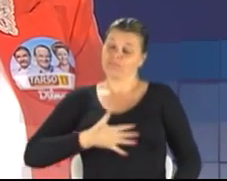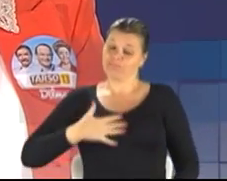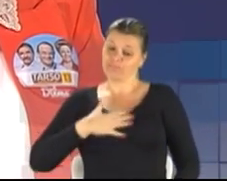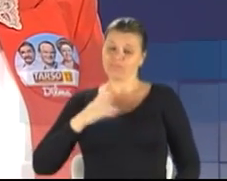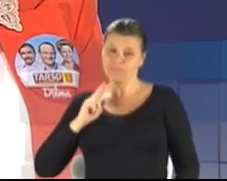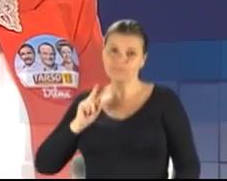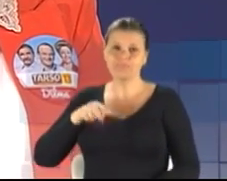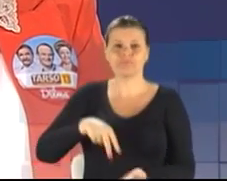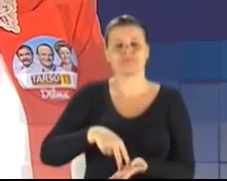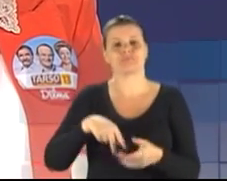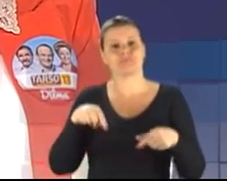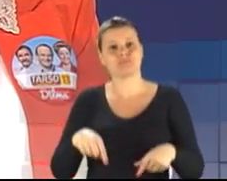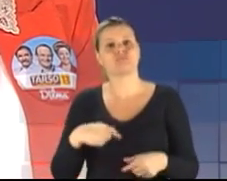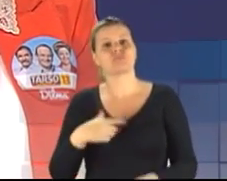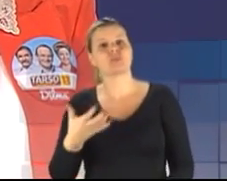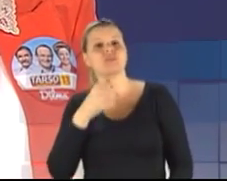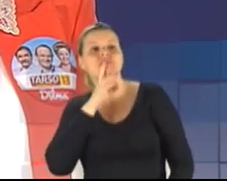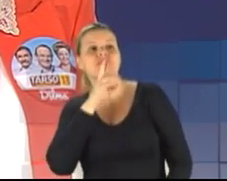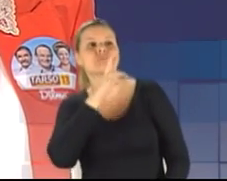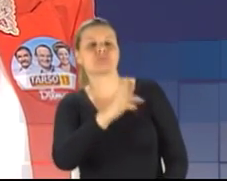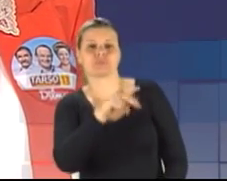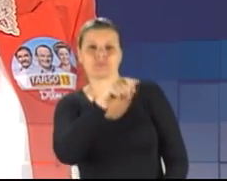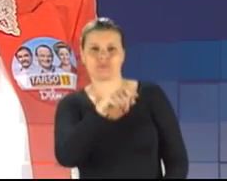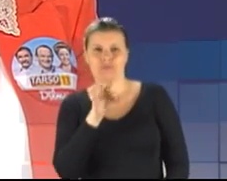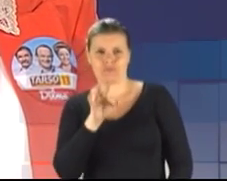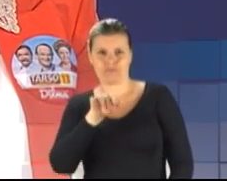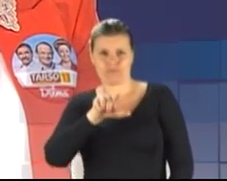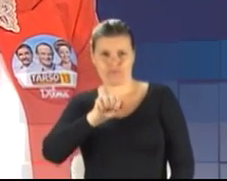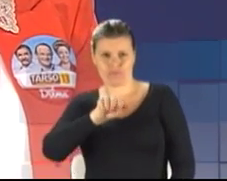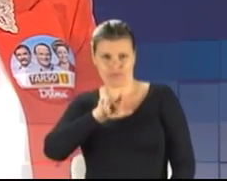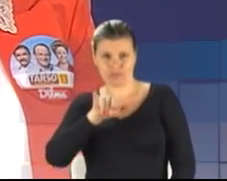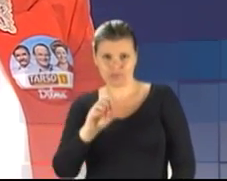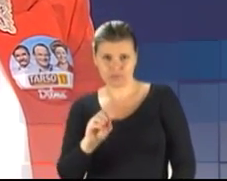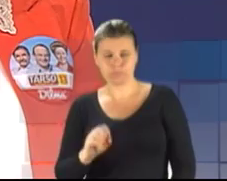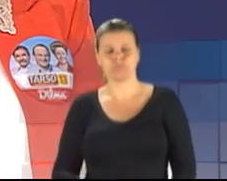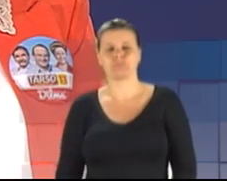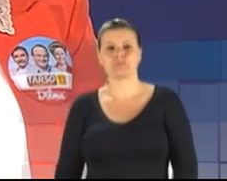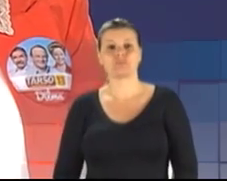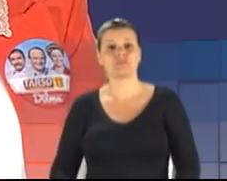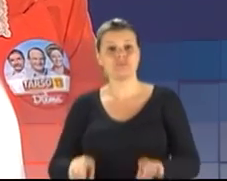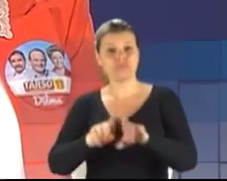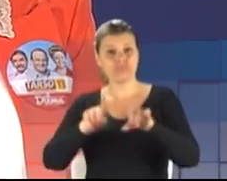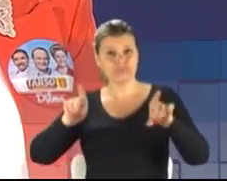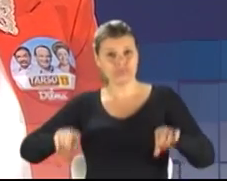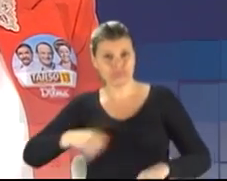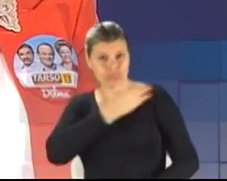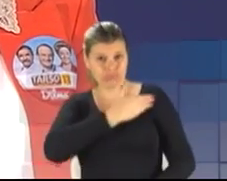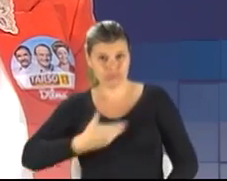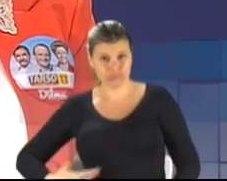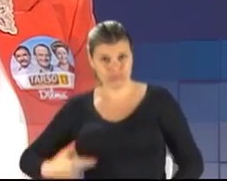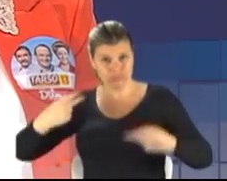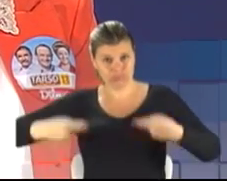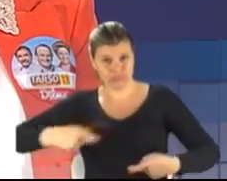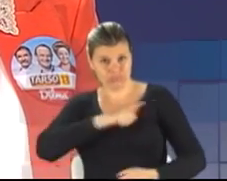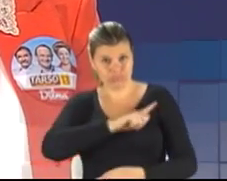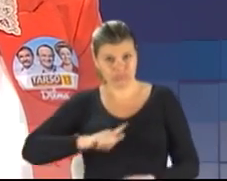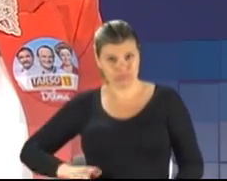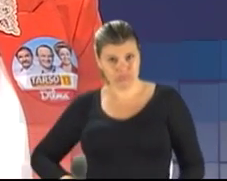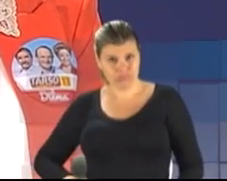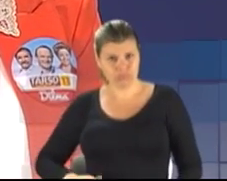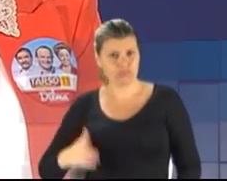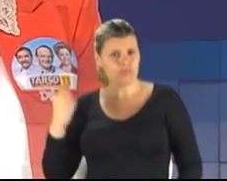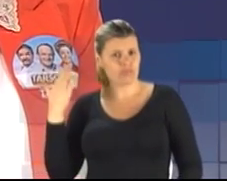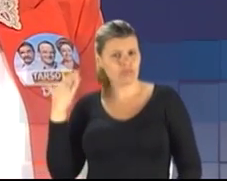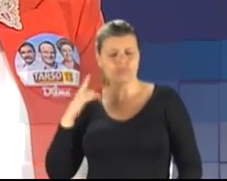dizer, Flávio, para você que os servidores públicos do nosso governo foram extremamente